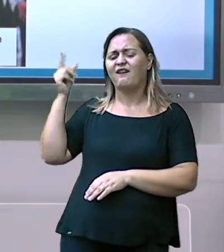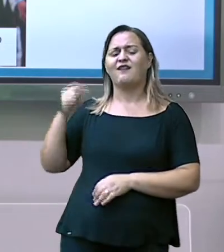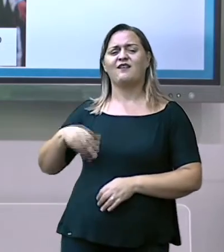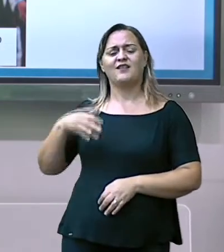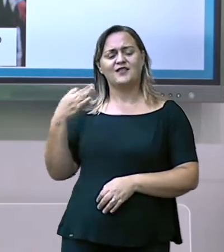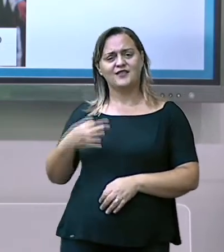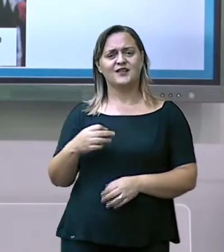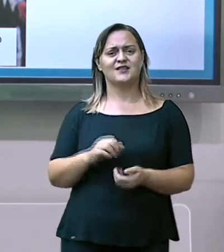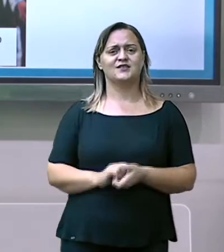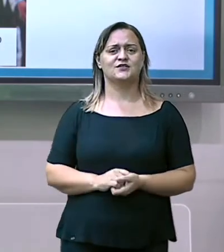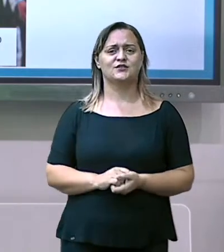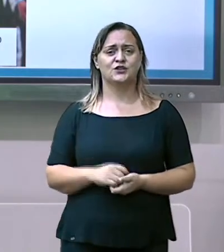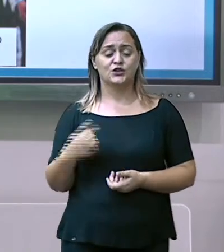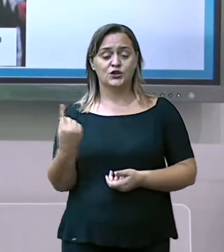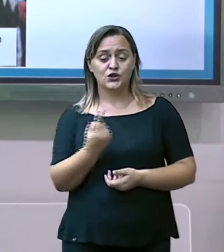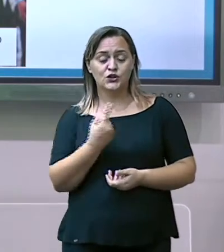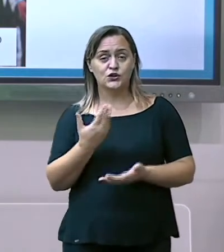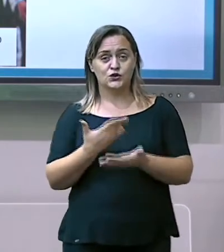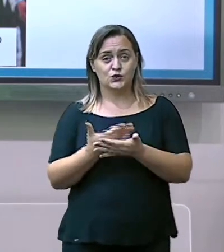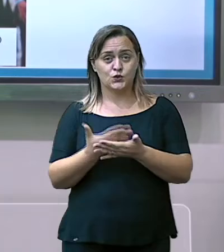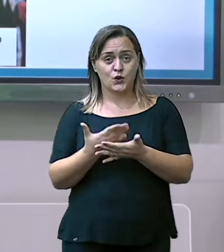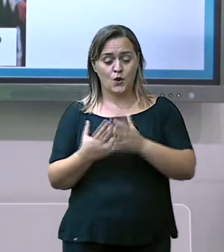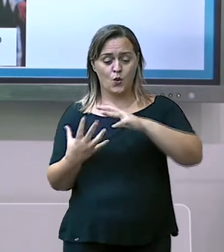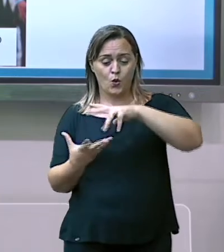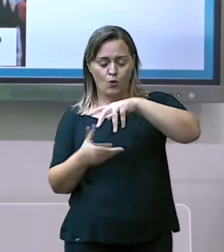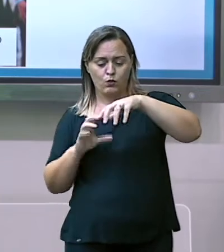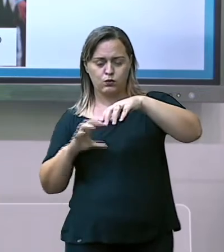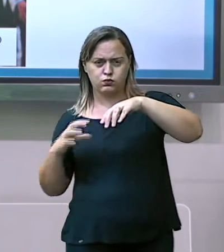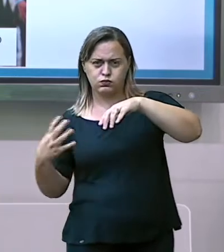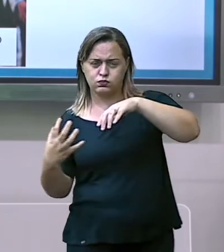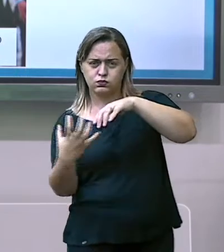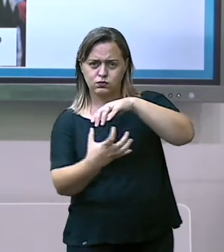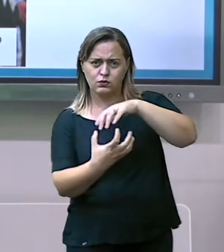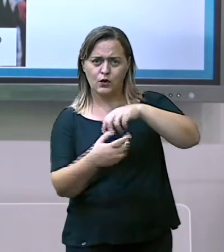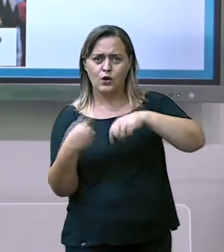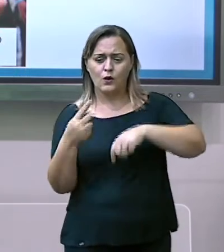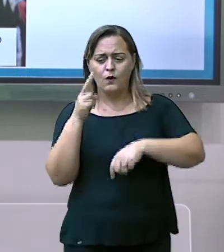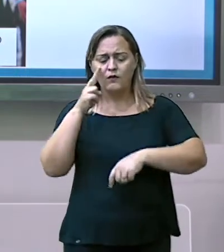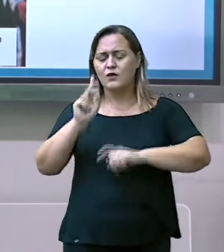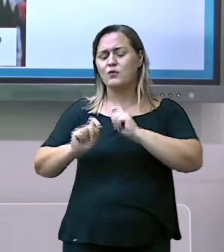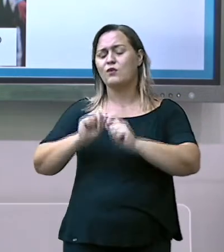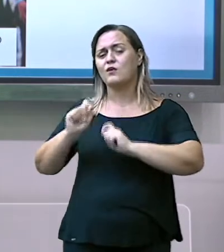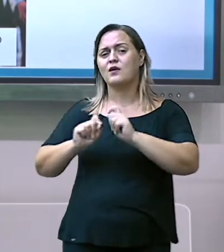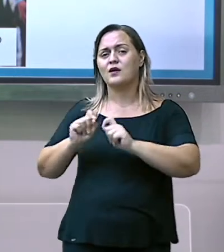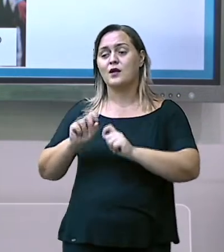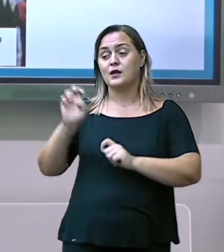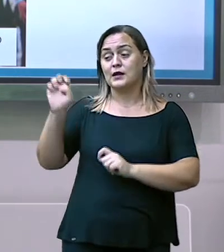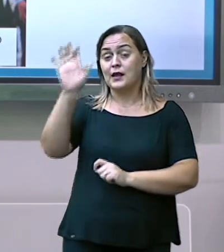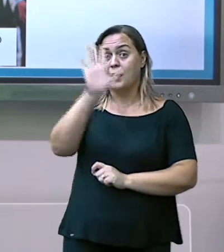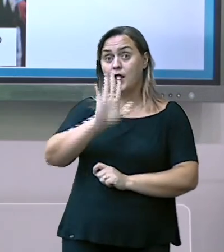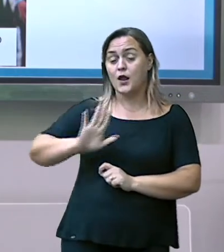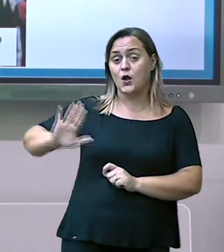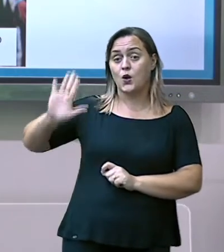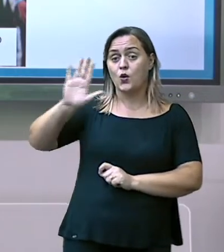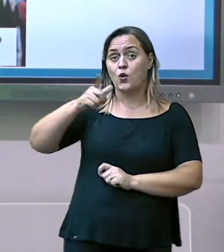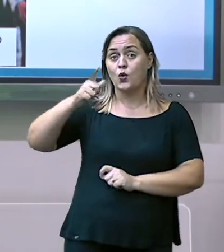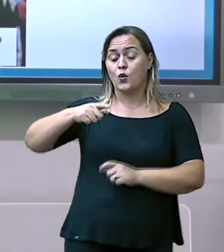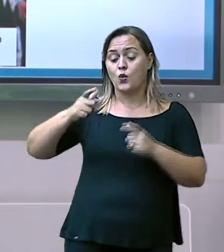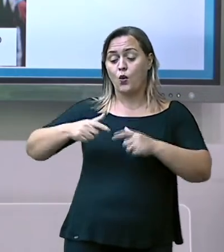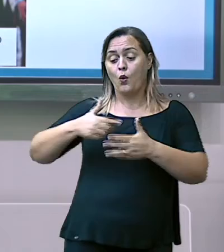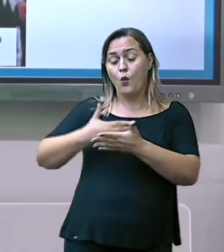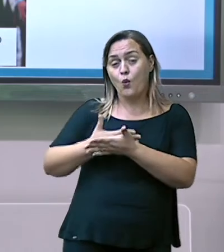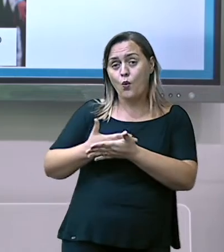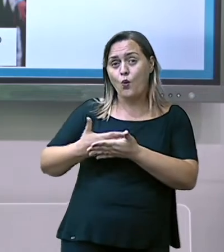berço da civilização ocidental. Civilização.